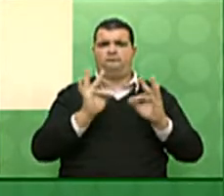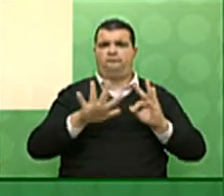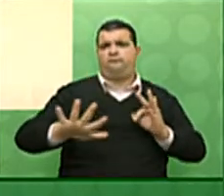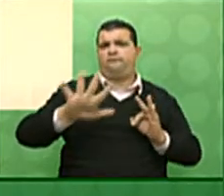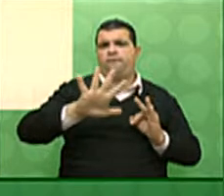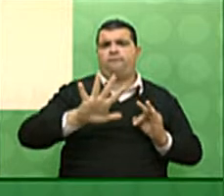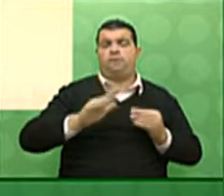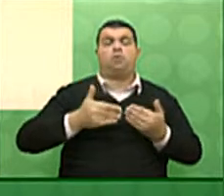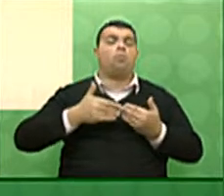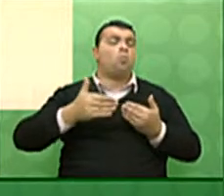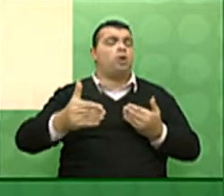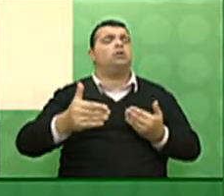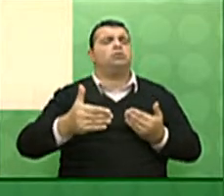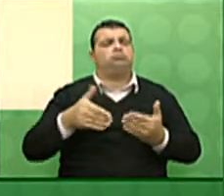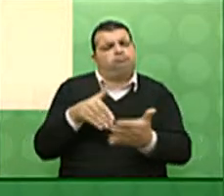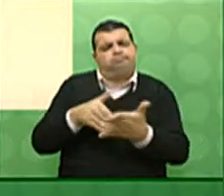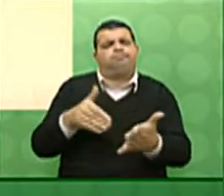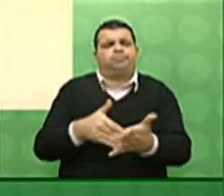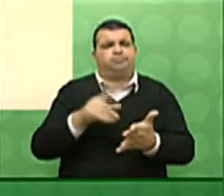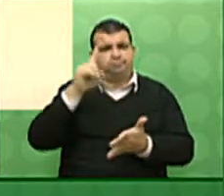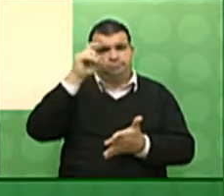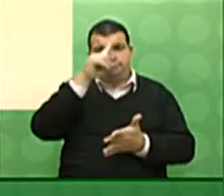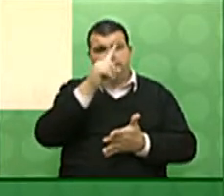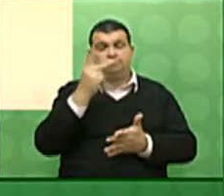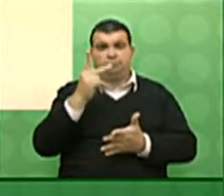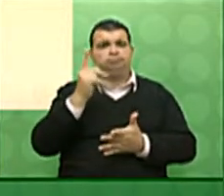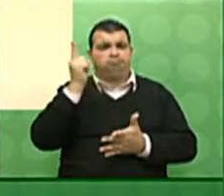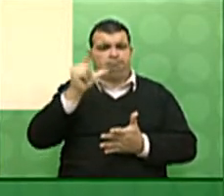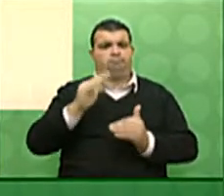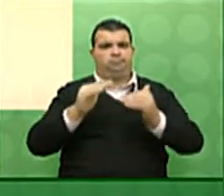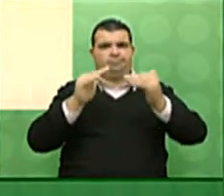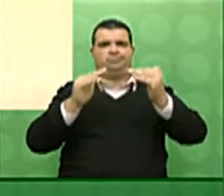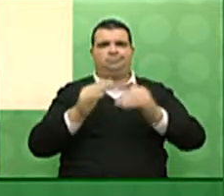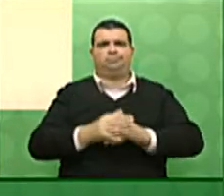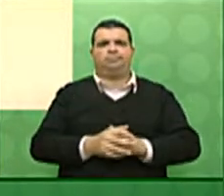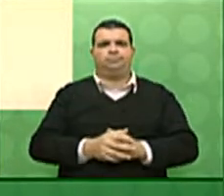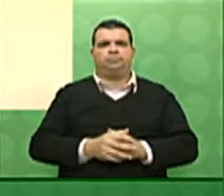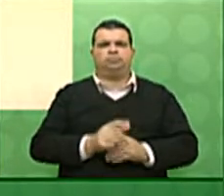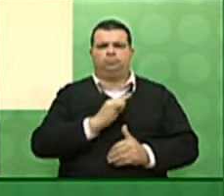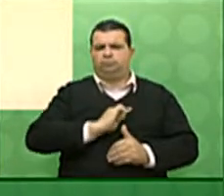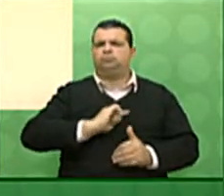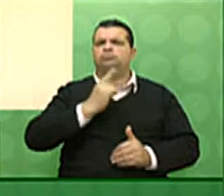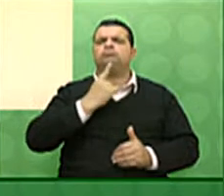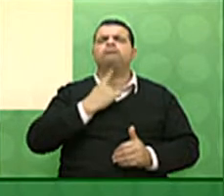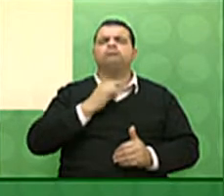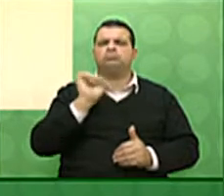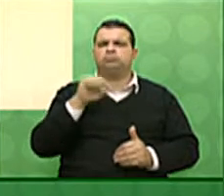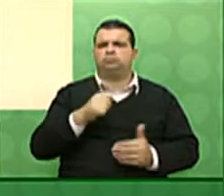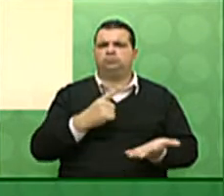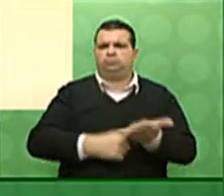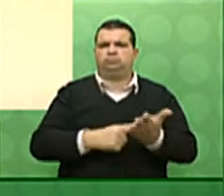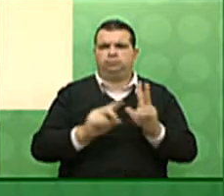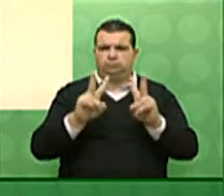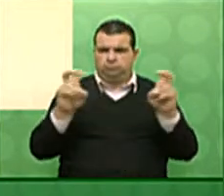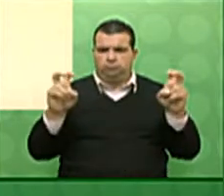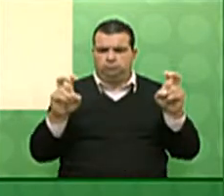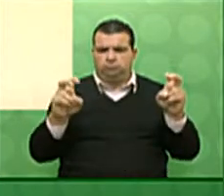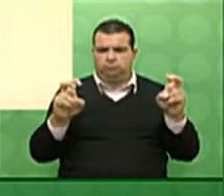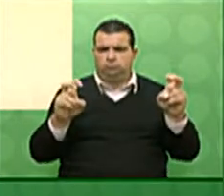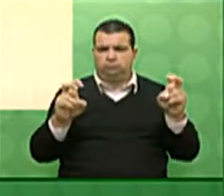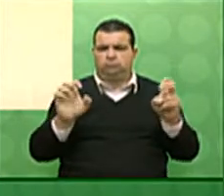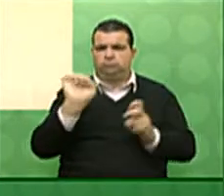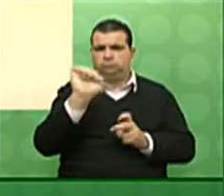vai aumentando os empecilhos à sua concretização. O governo pretende seguir comprometido com essas bandeiras,